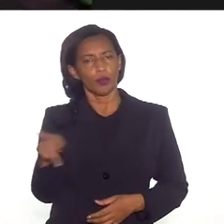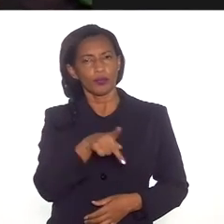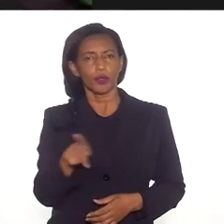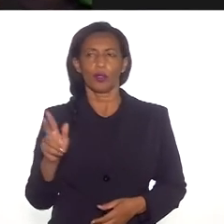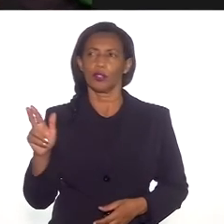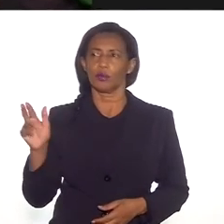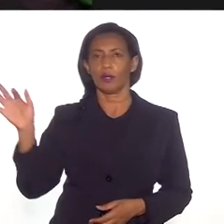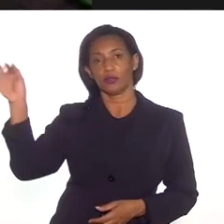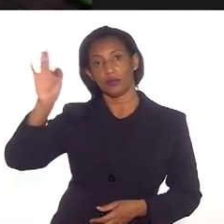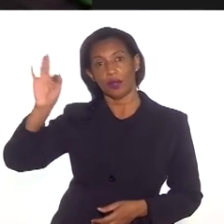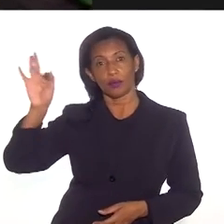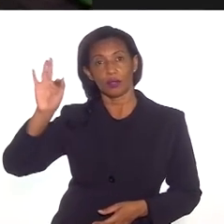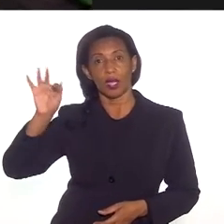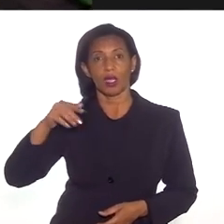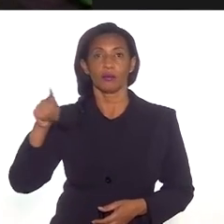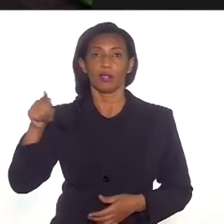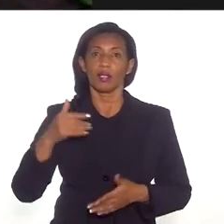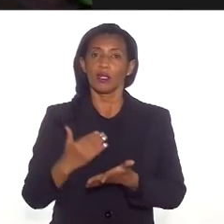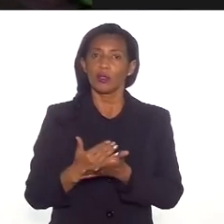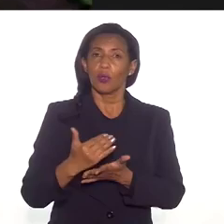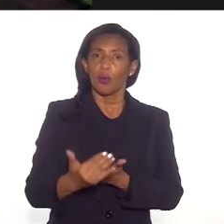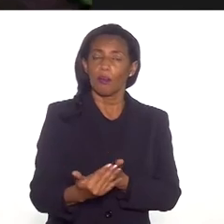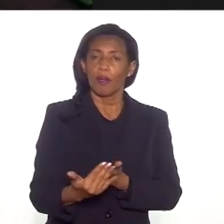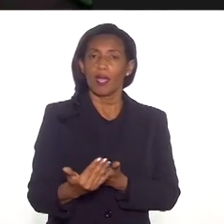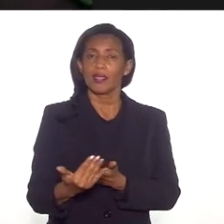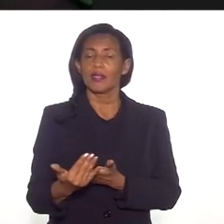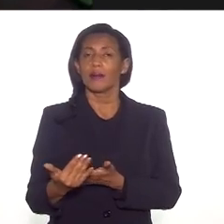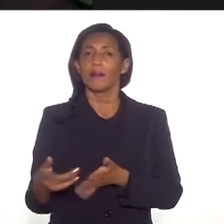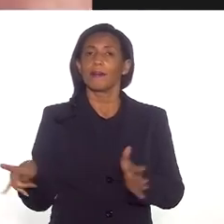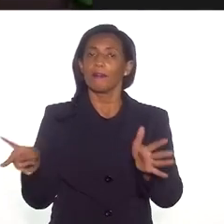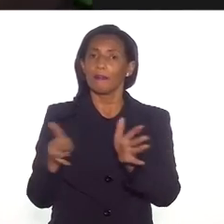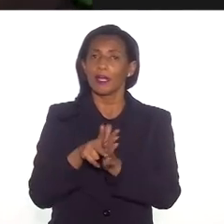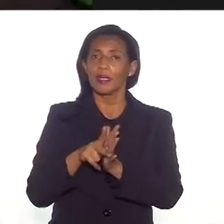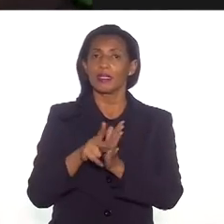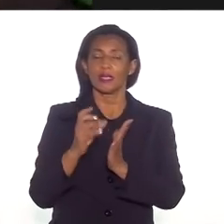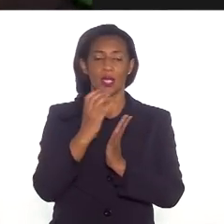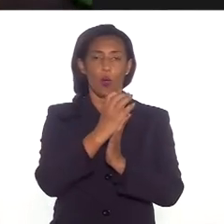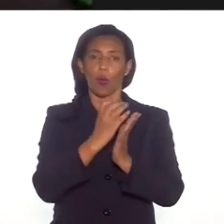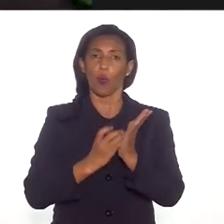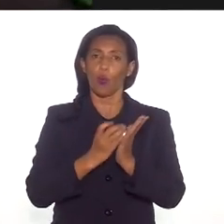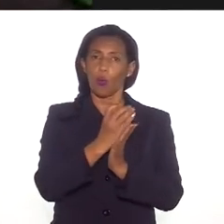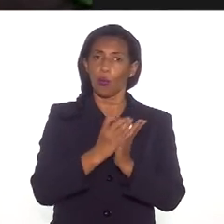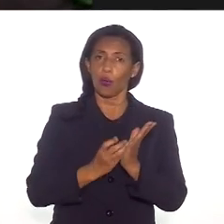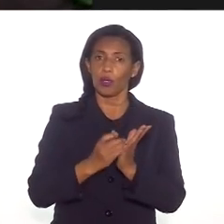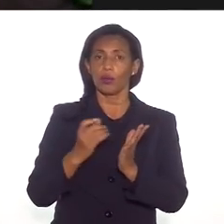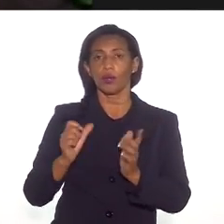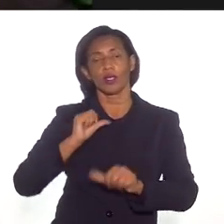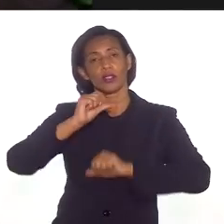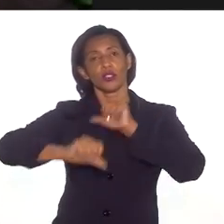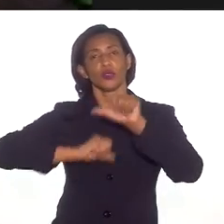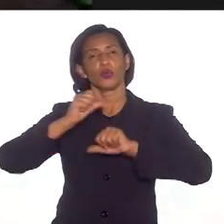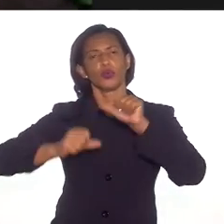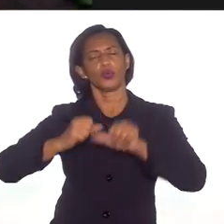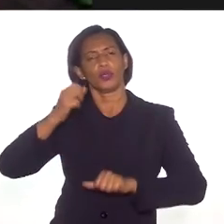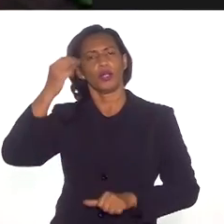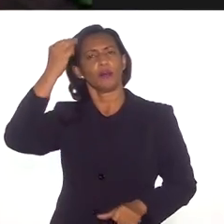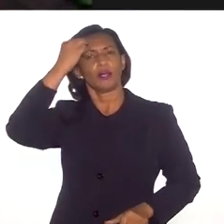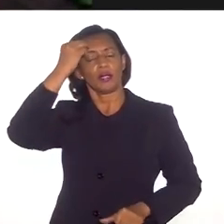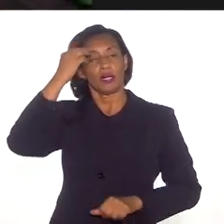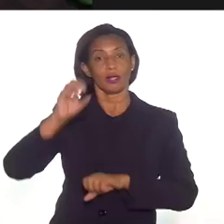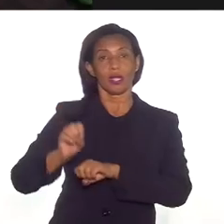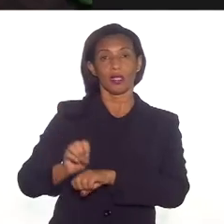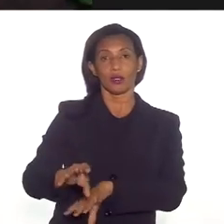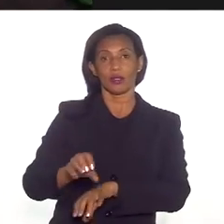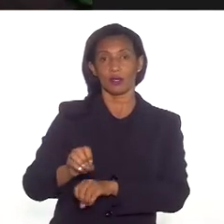professores, pelas universidades, para que elas comecem a fazer parte dos componentes curriculares e assim a gente muda a mentalidade, a